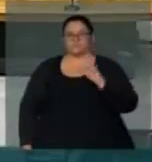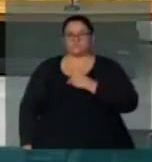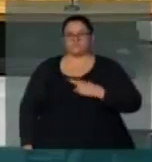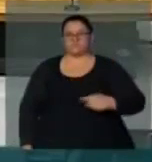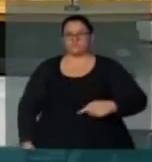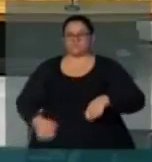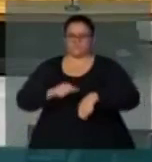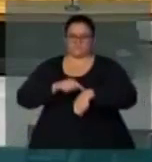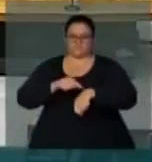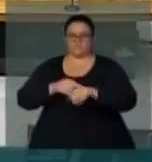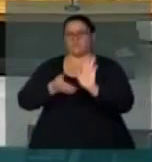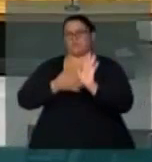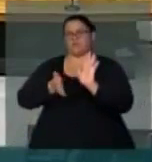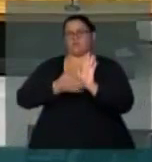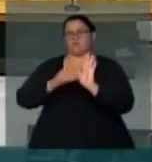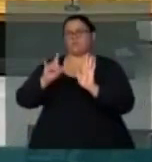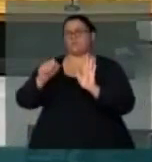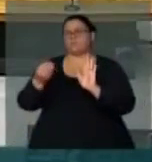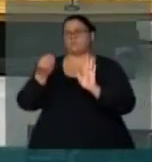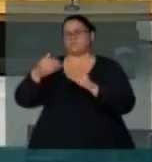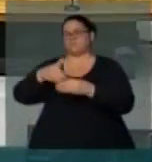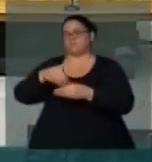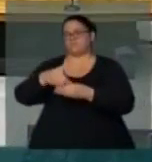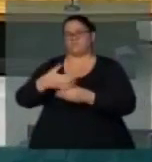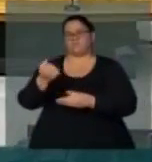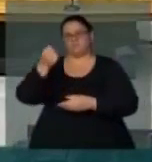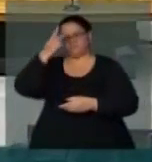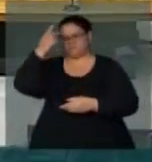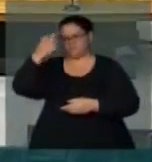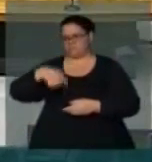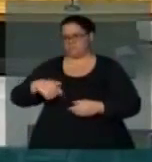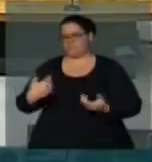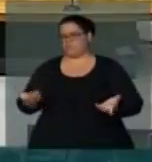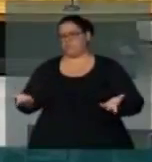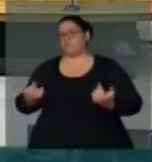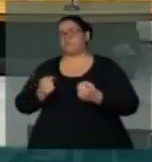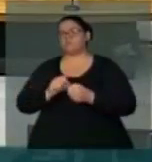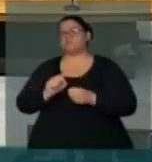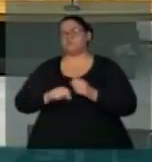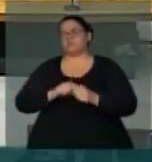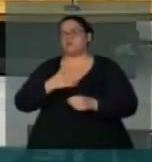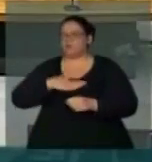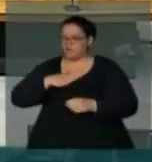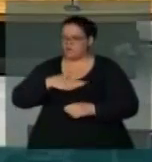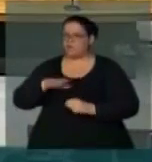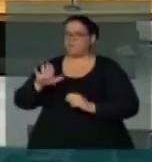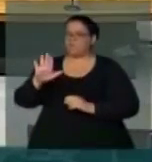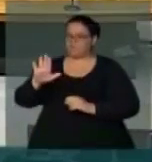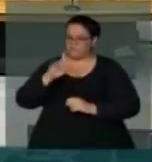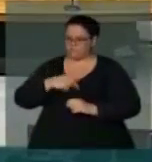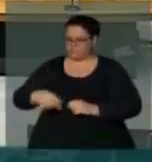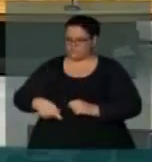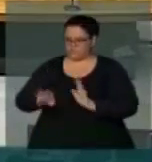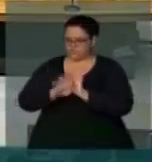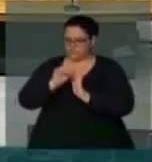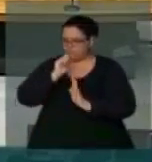do dinheiro é para começar às 14 horas, Senhor Presidente? O pessoal está aqui a telefone, Presidente. O Presidente já está vindo. Conceda a palavra por três minutos, nome de deputado.